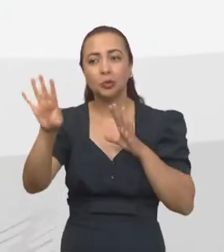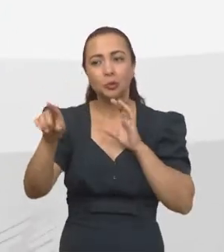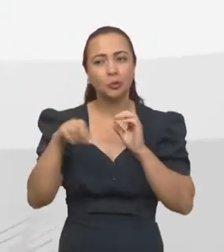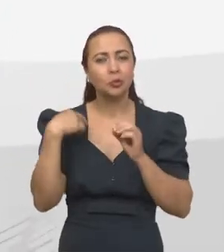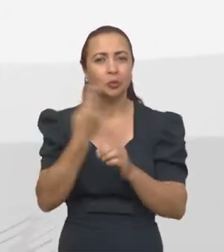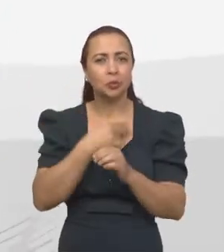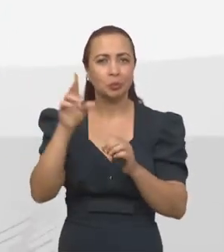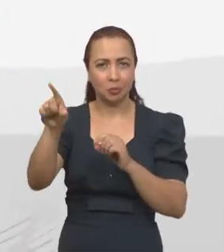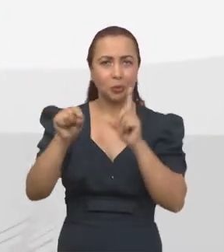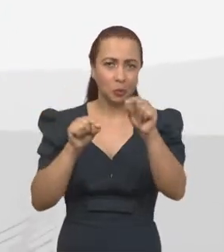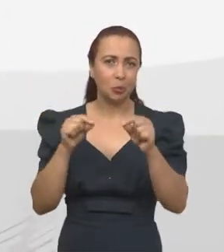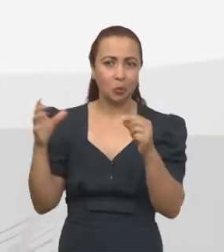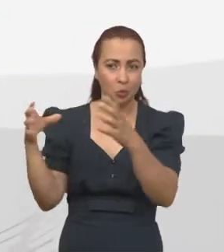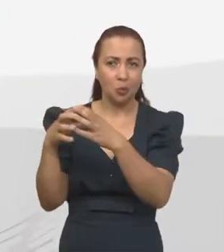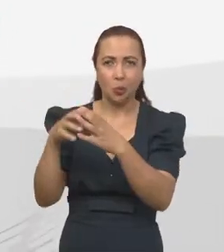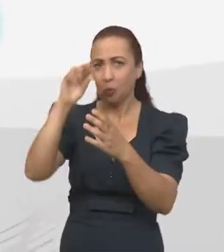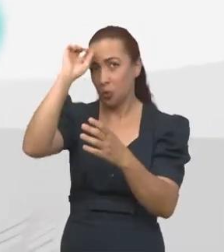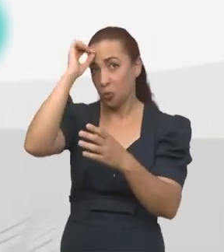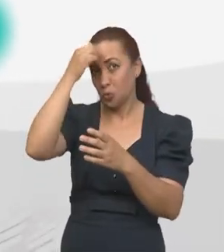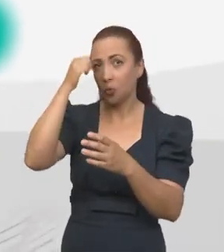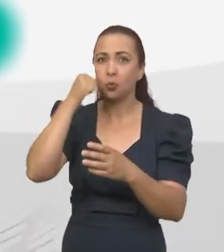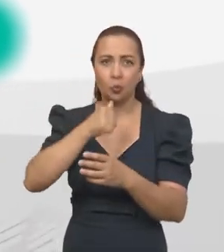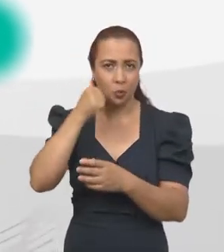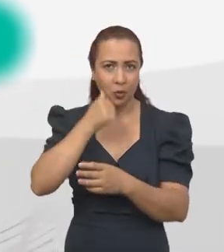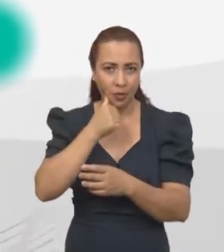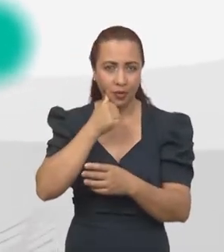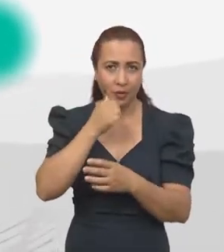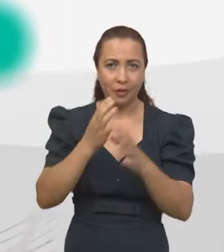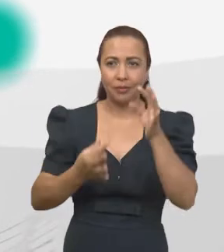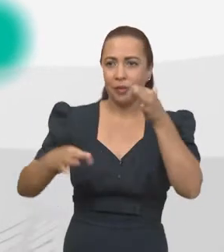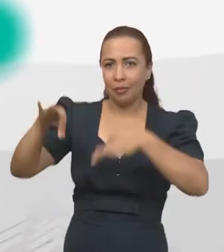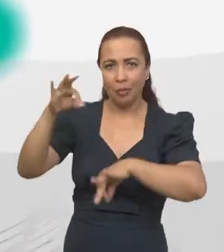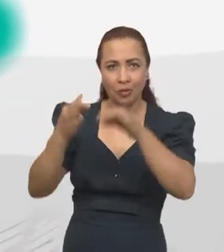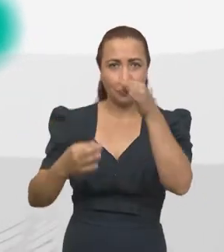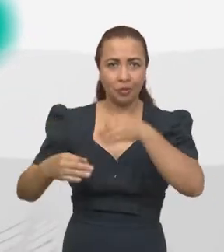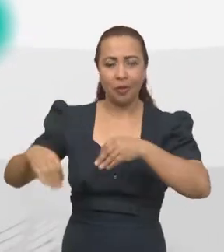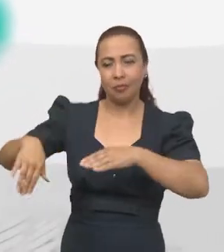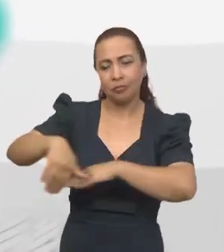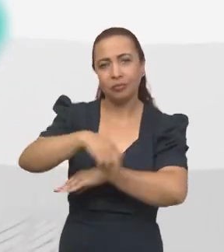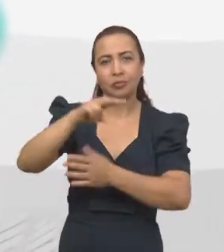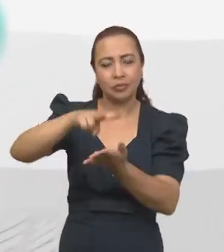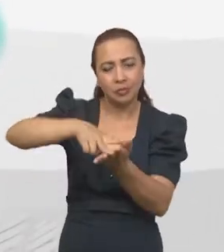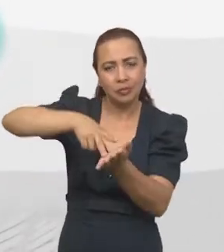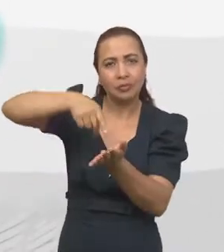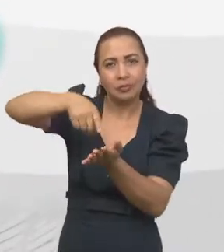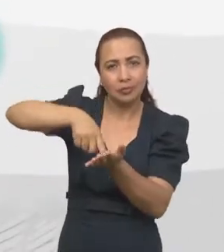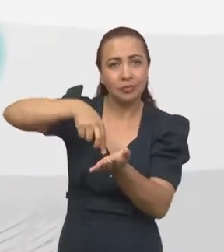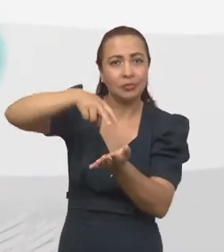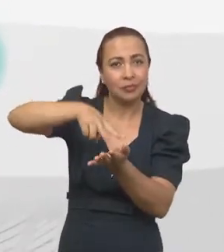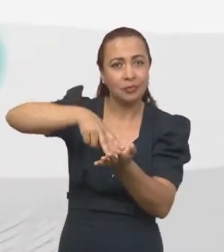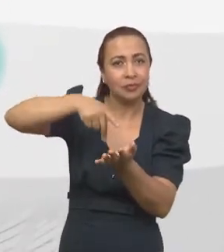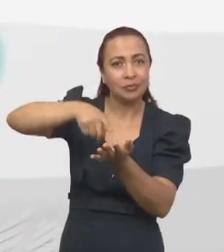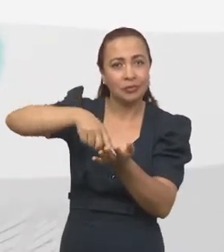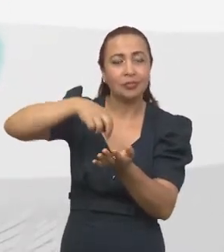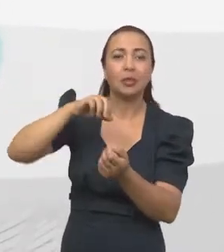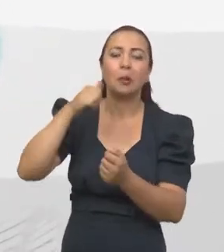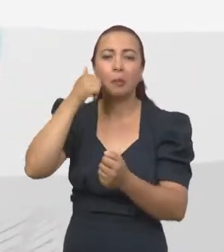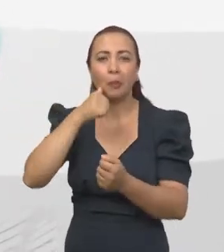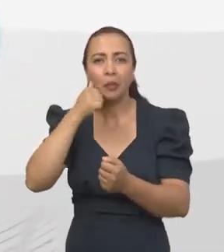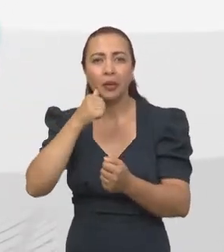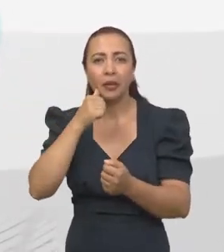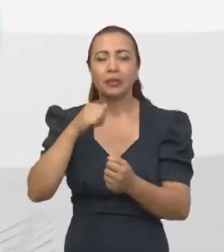grupo apenas de mulheres, colocamos em laboratório e em esteira, e comparamos mulheres que treinavam